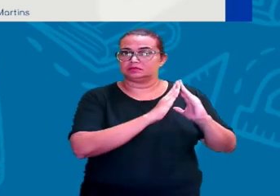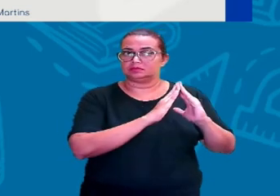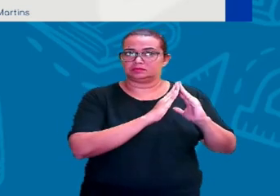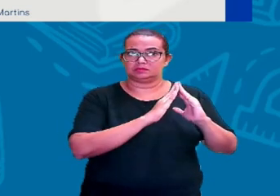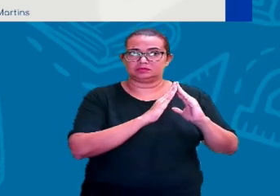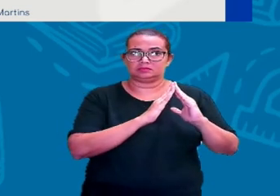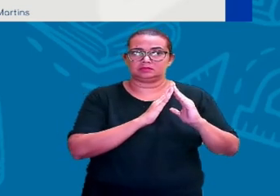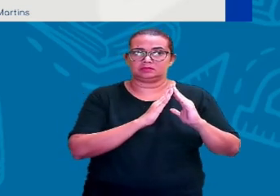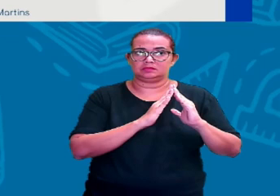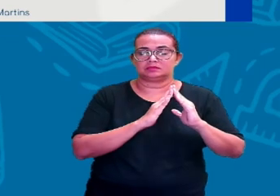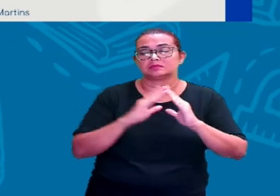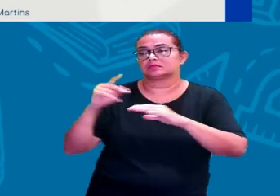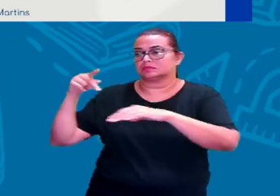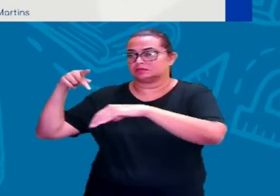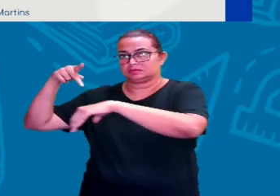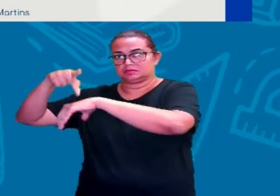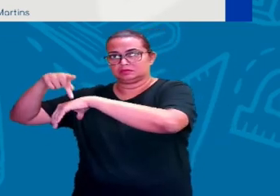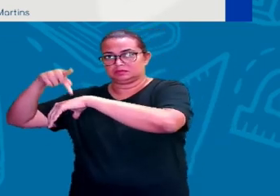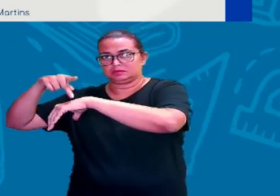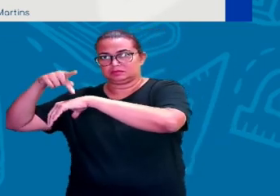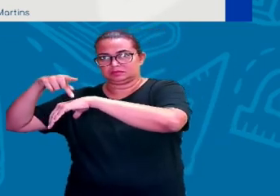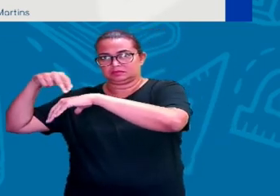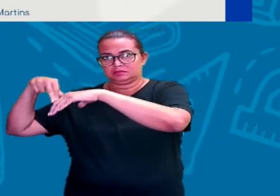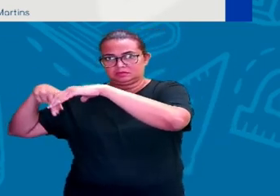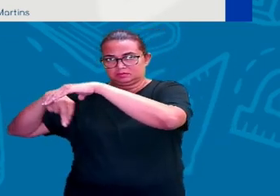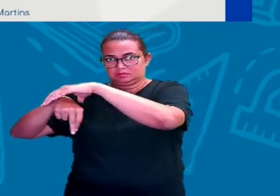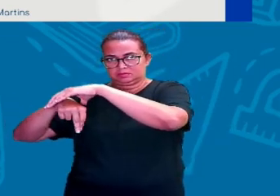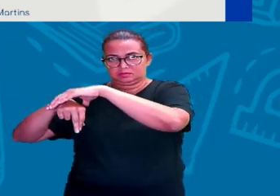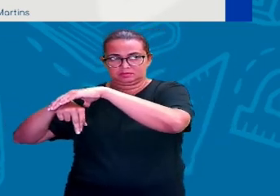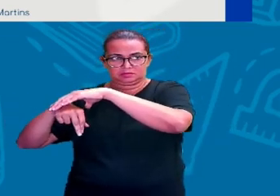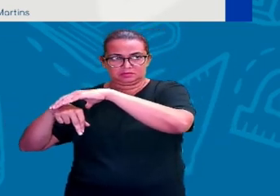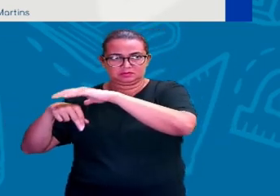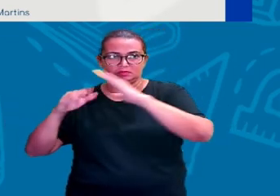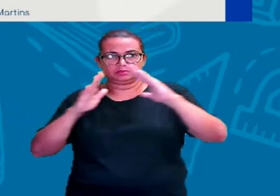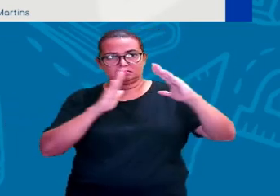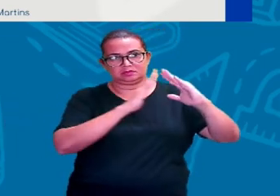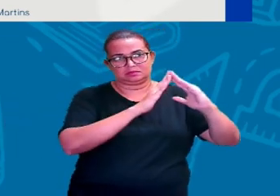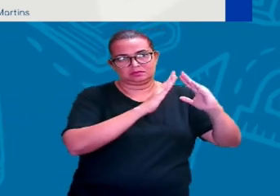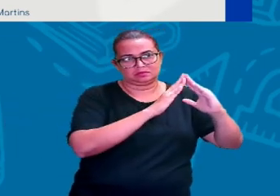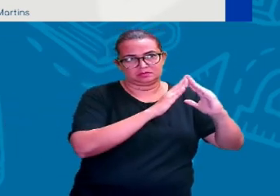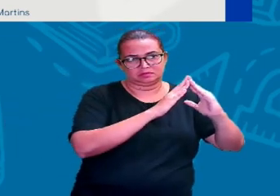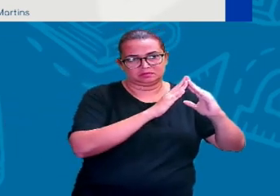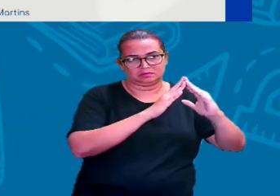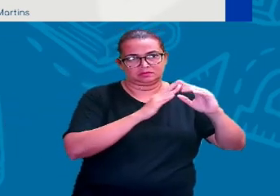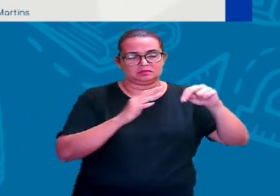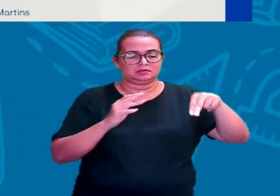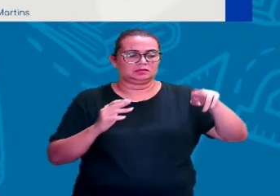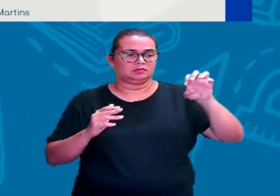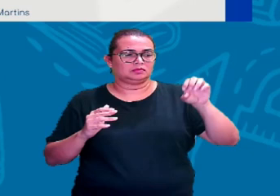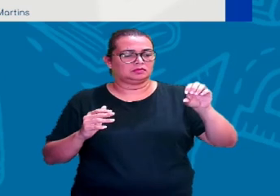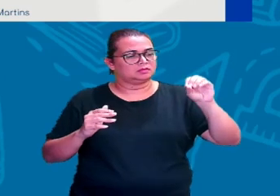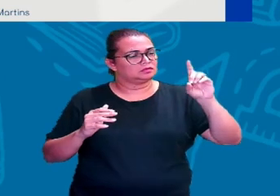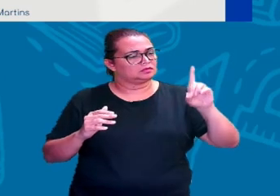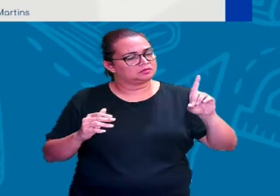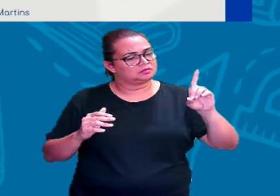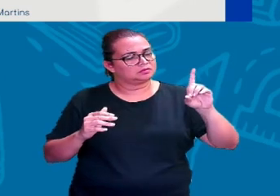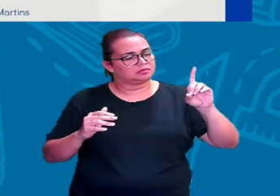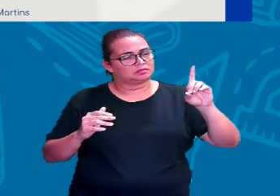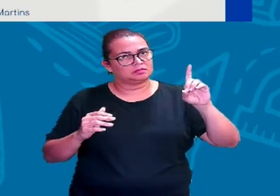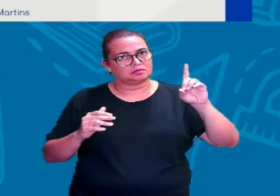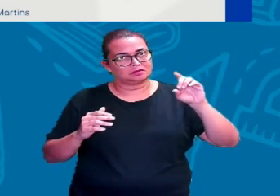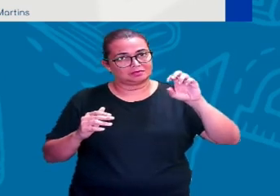A gente tem ali uma caverna. A gente tem essas casas aqui que são muito mais do Neolítico, no caso, né? Eles já